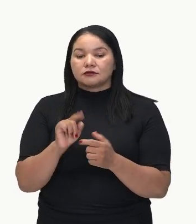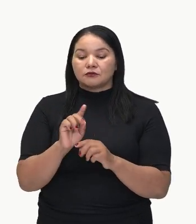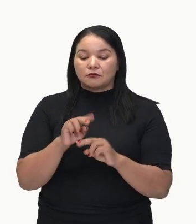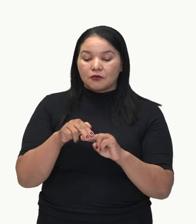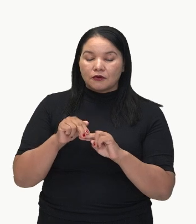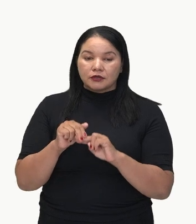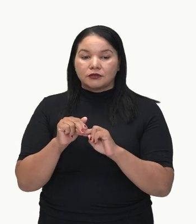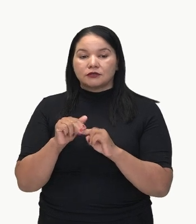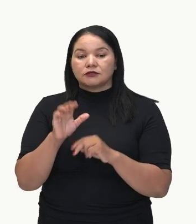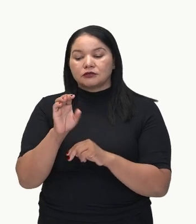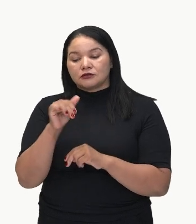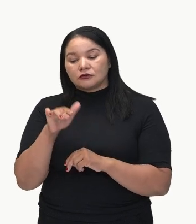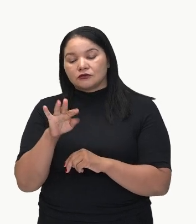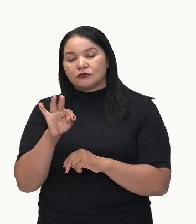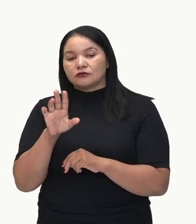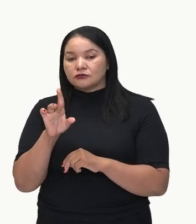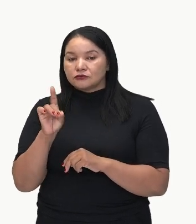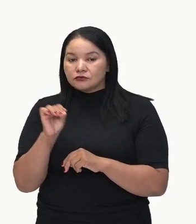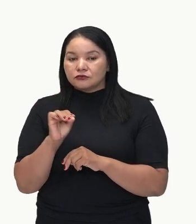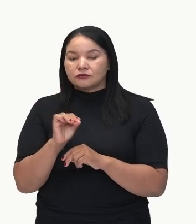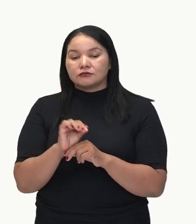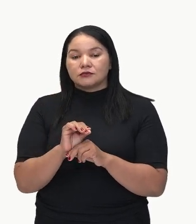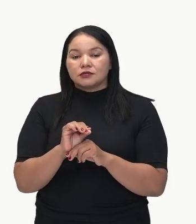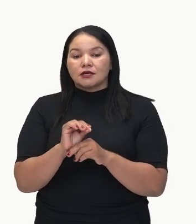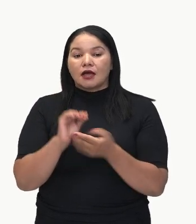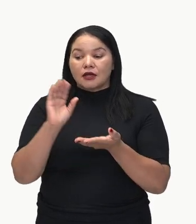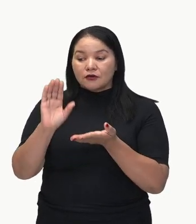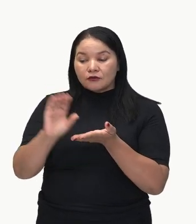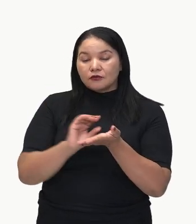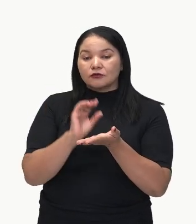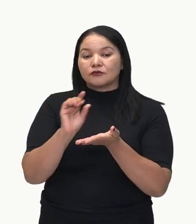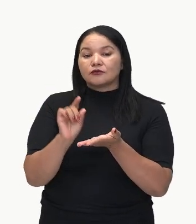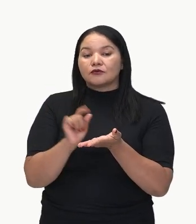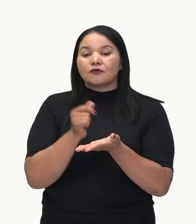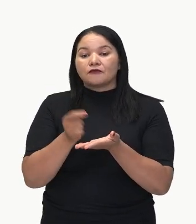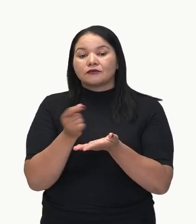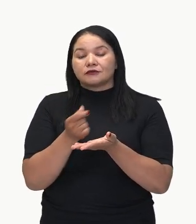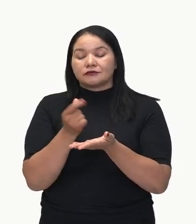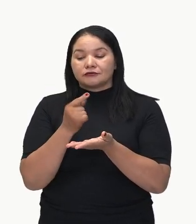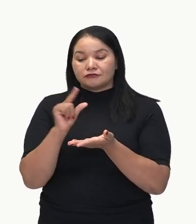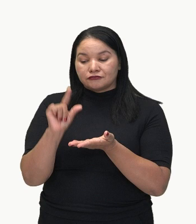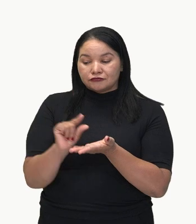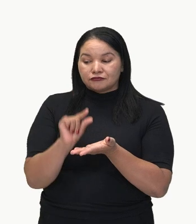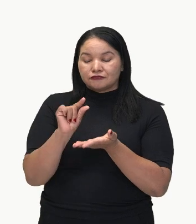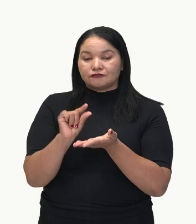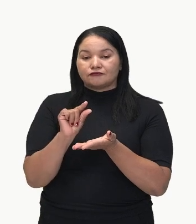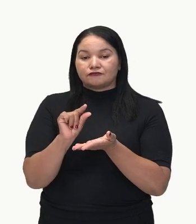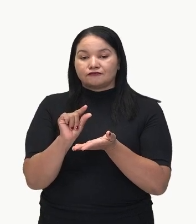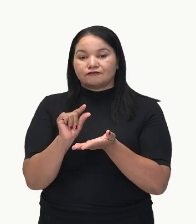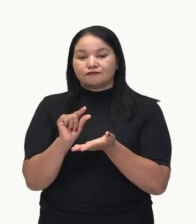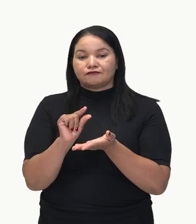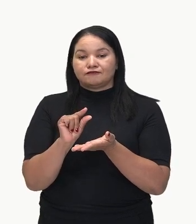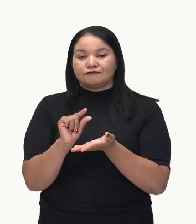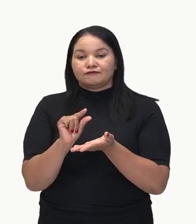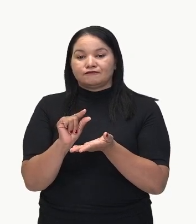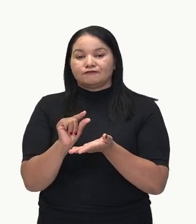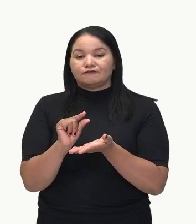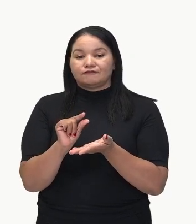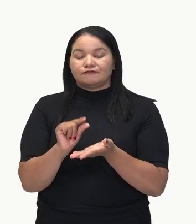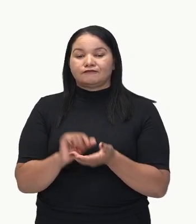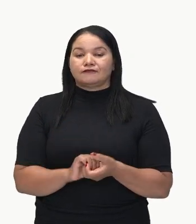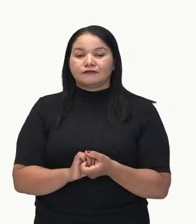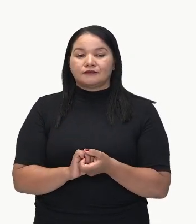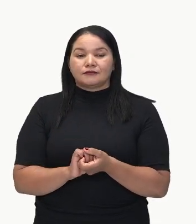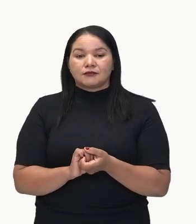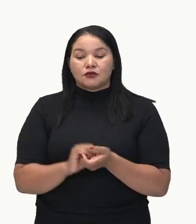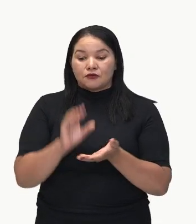o retorno financeiro foi insignificante. Então, notem aqui que nós temos duas informações. O investimento no projeto foi enorme.